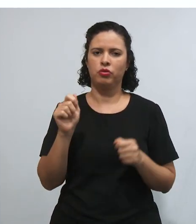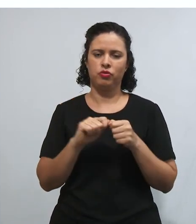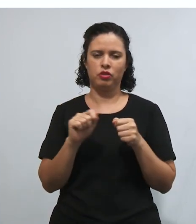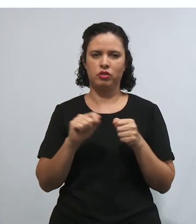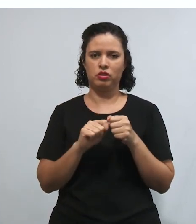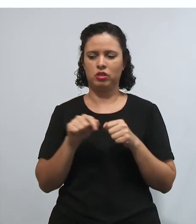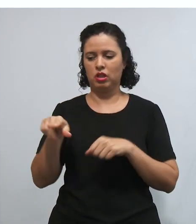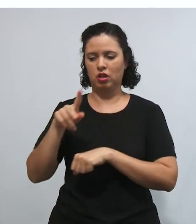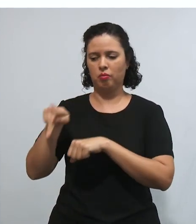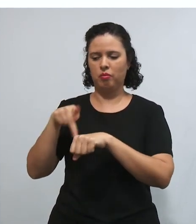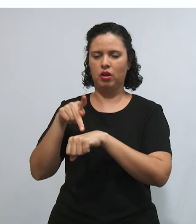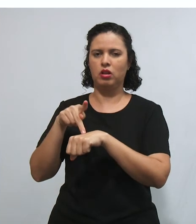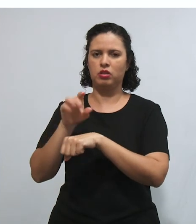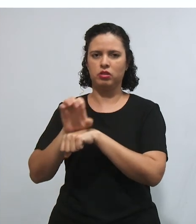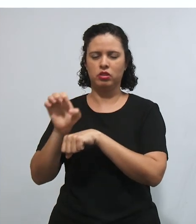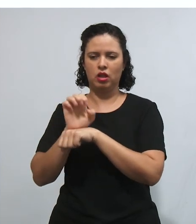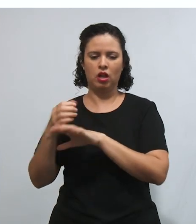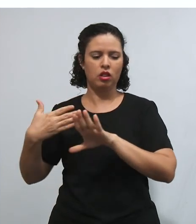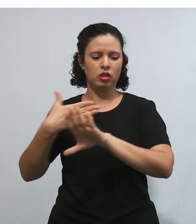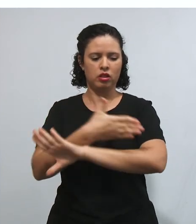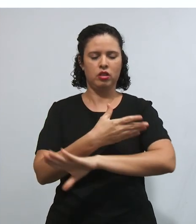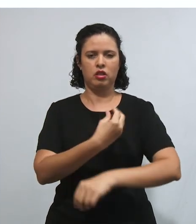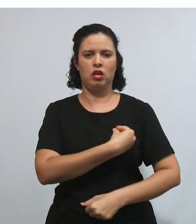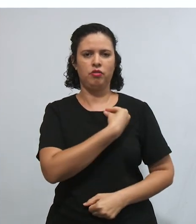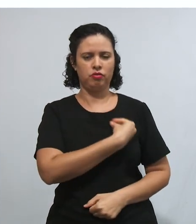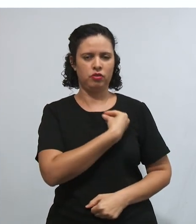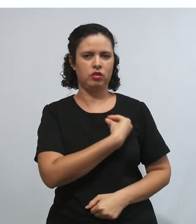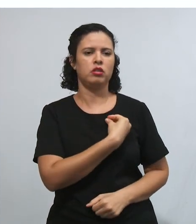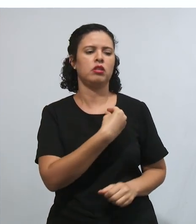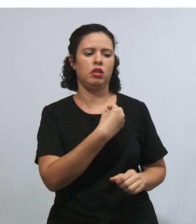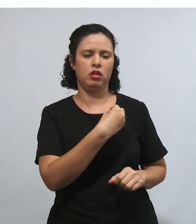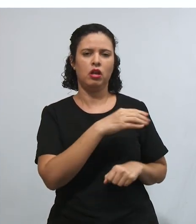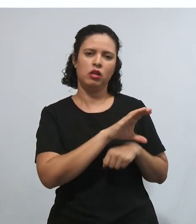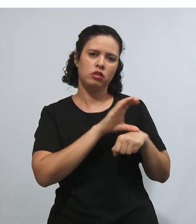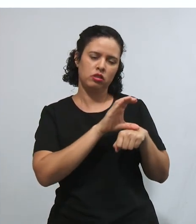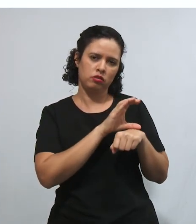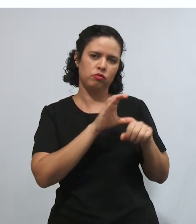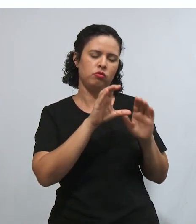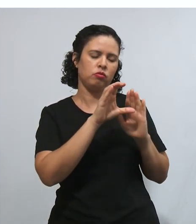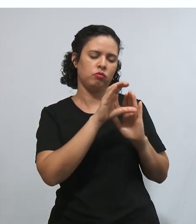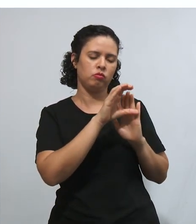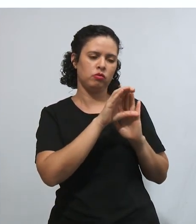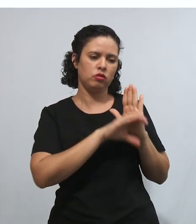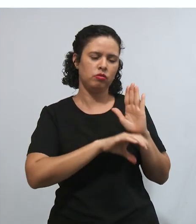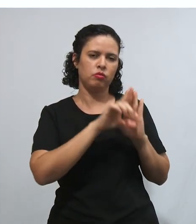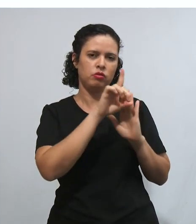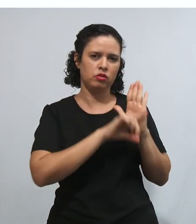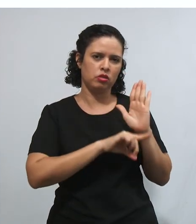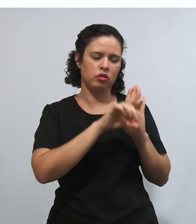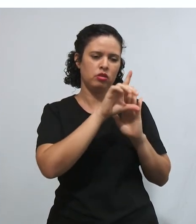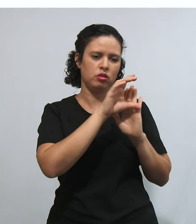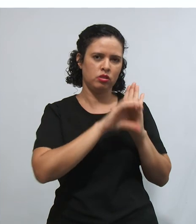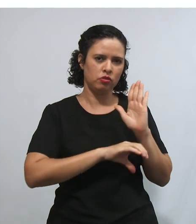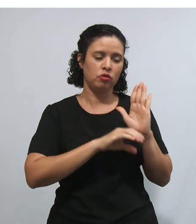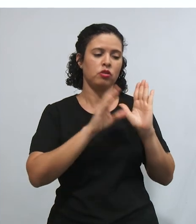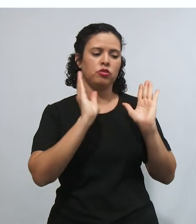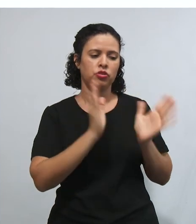não deve, tá? São os direitos civis e direitos políticos que foram conquistados, tá? Num